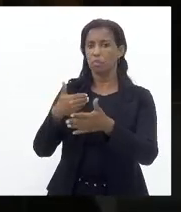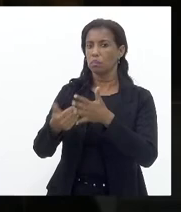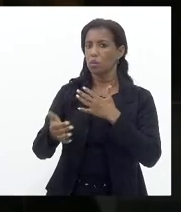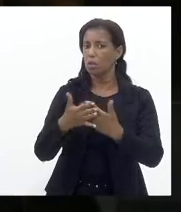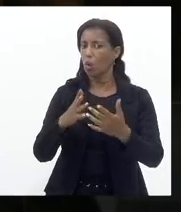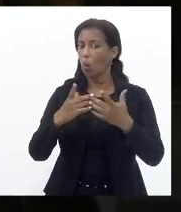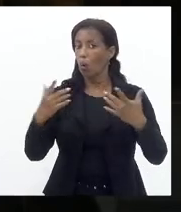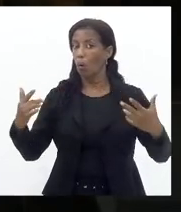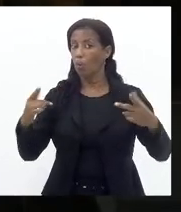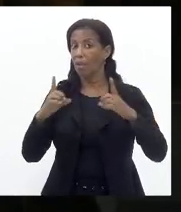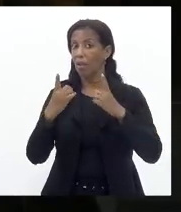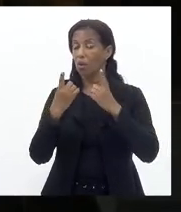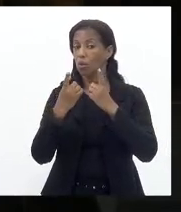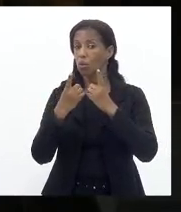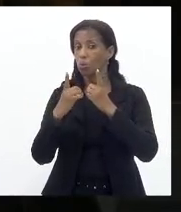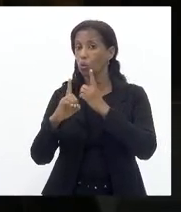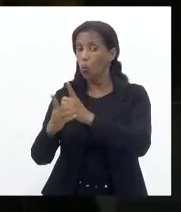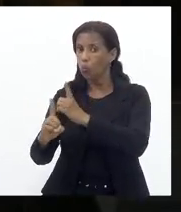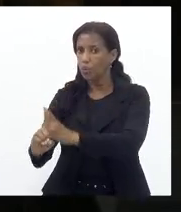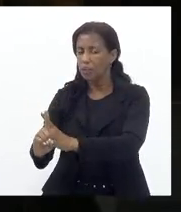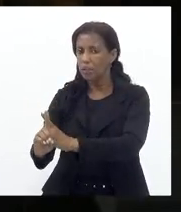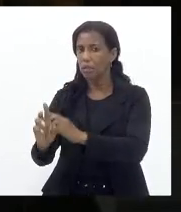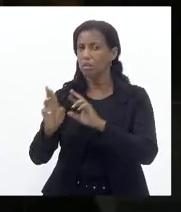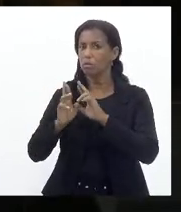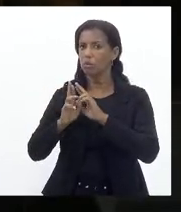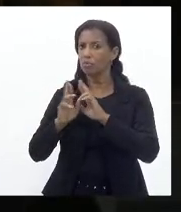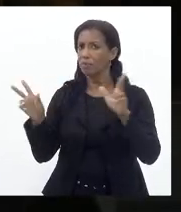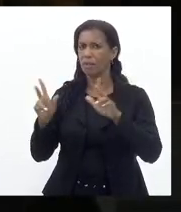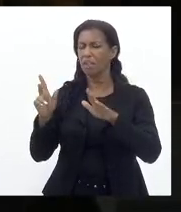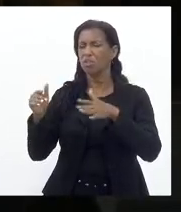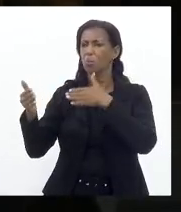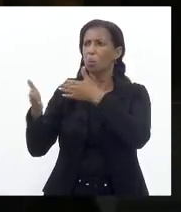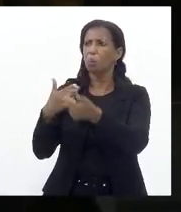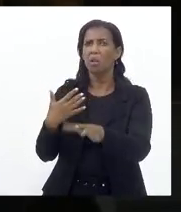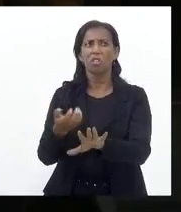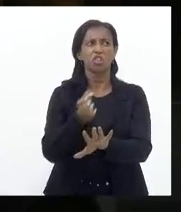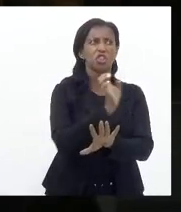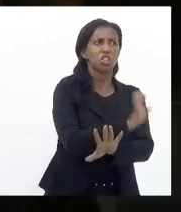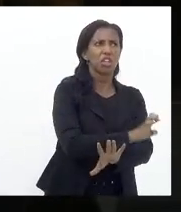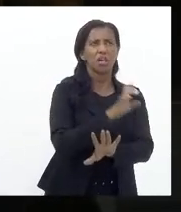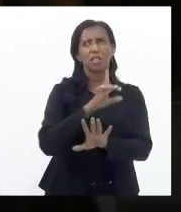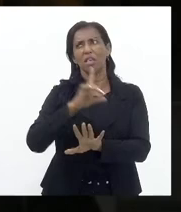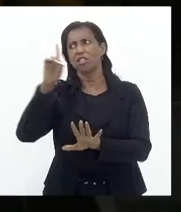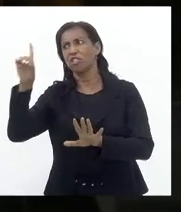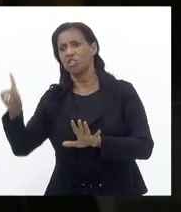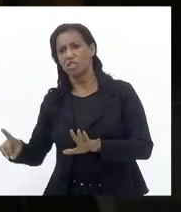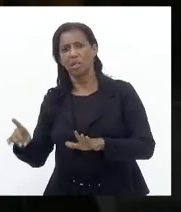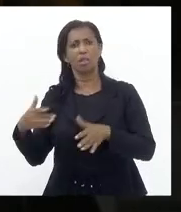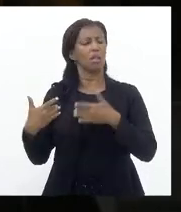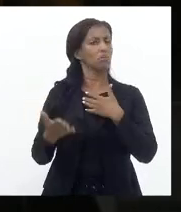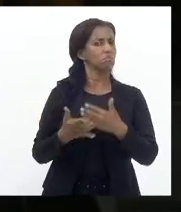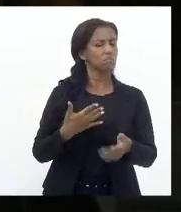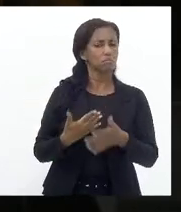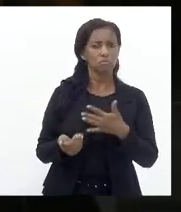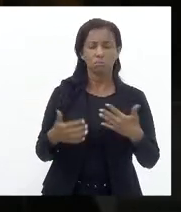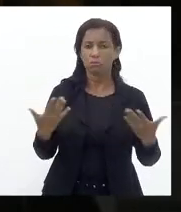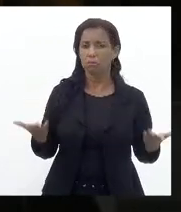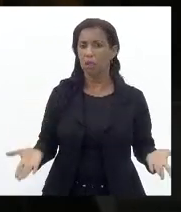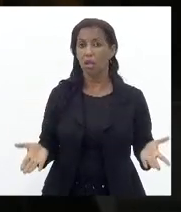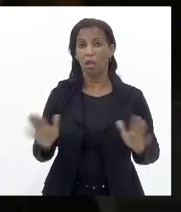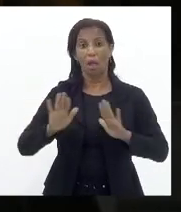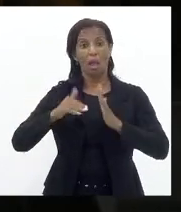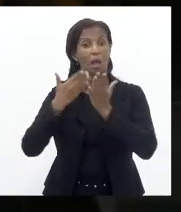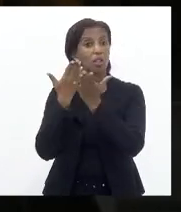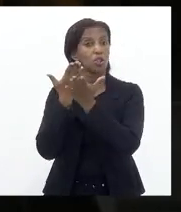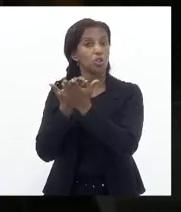Doutrinação Ideológico Seja ela qual for De esquerda De direita Seja lá qual for A escola